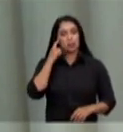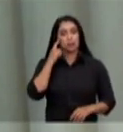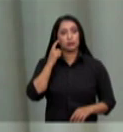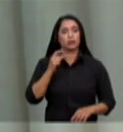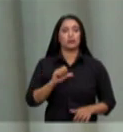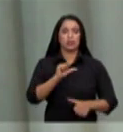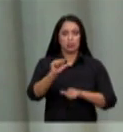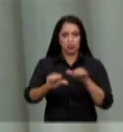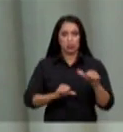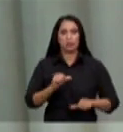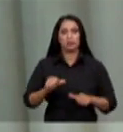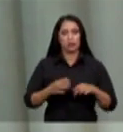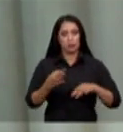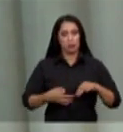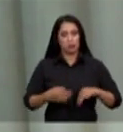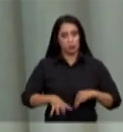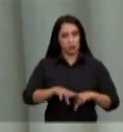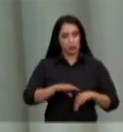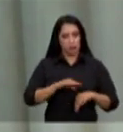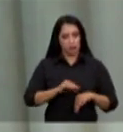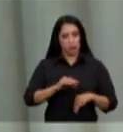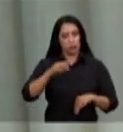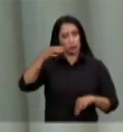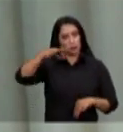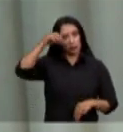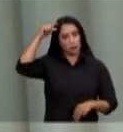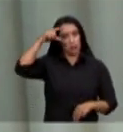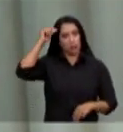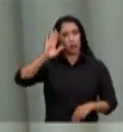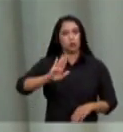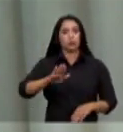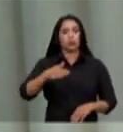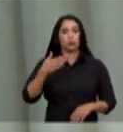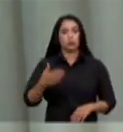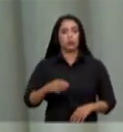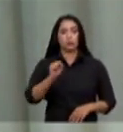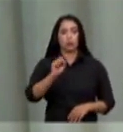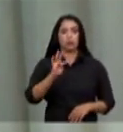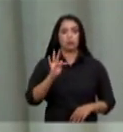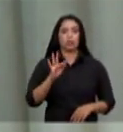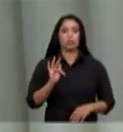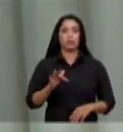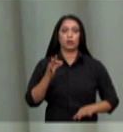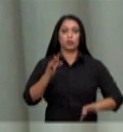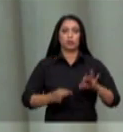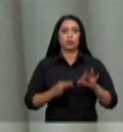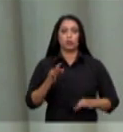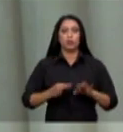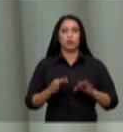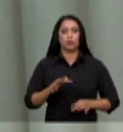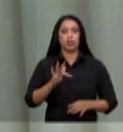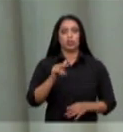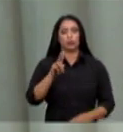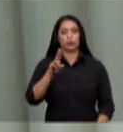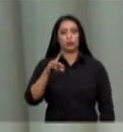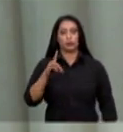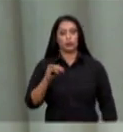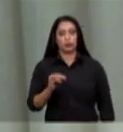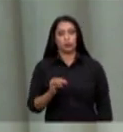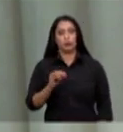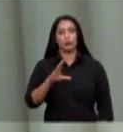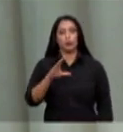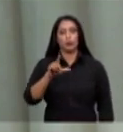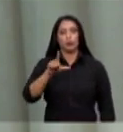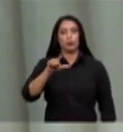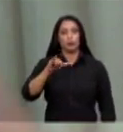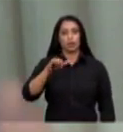transformador ministro Barroso quando o tribunal vier a julgar a matéria do fundo clima e do fundo amazônia